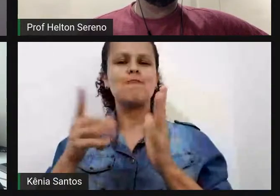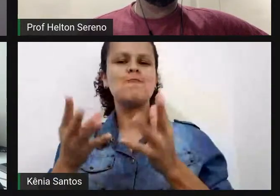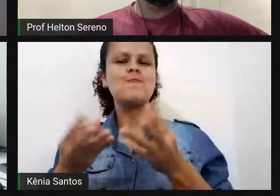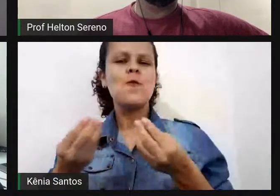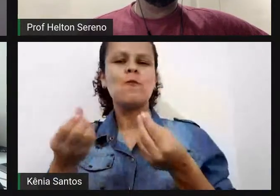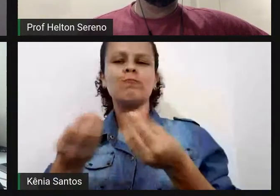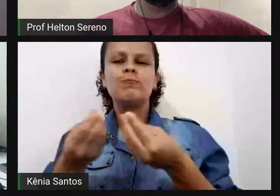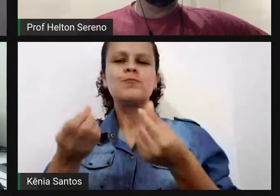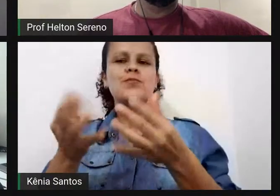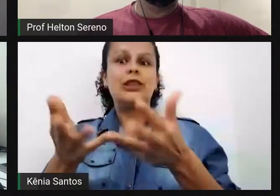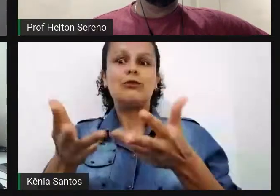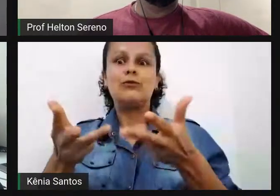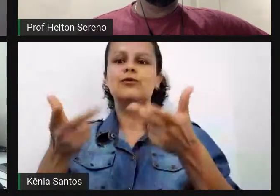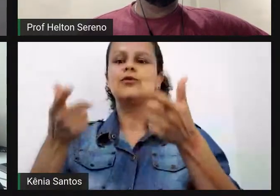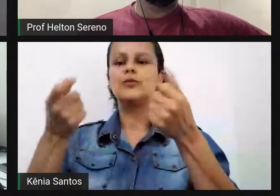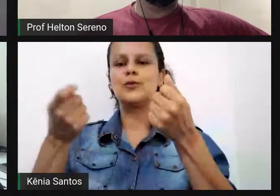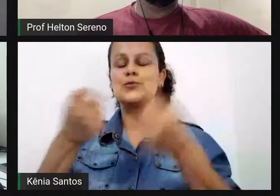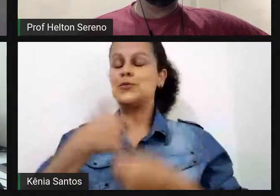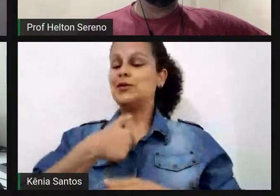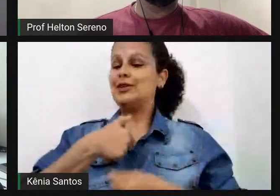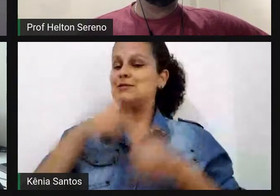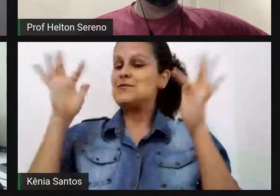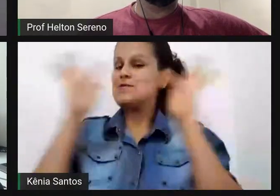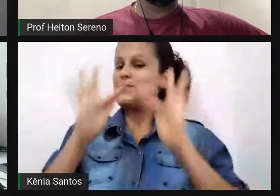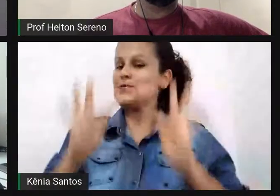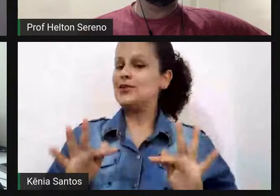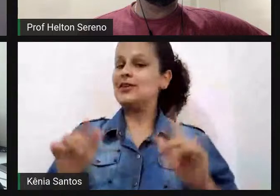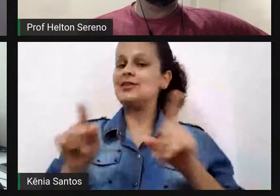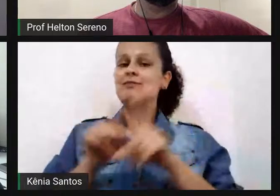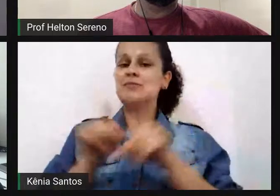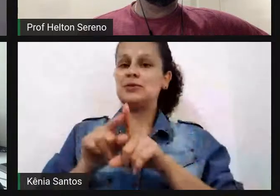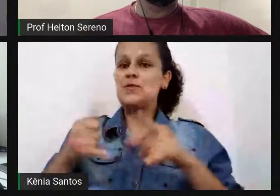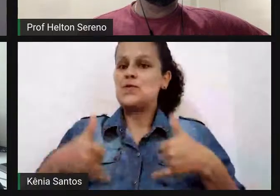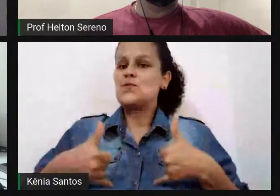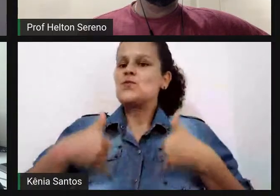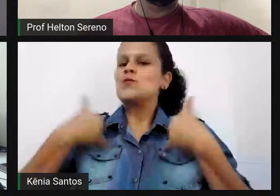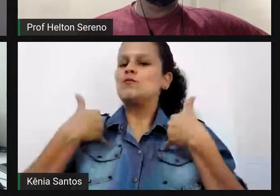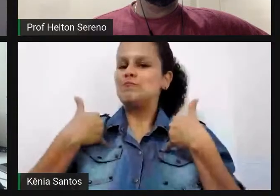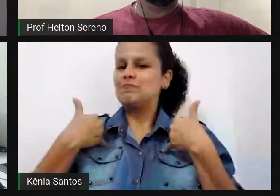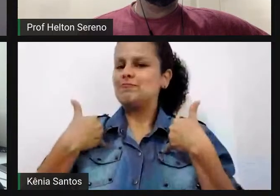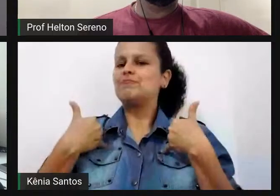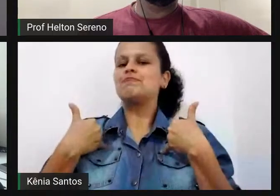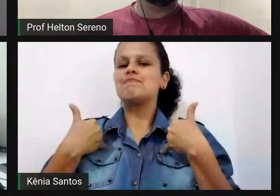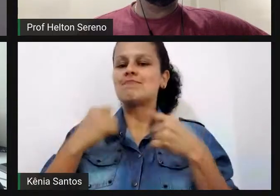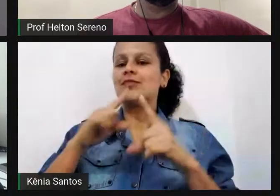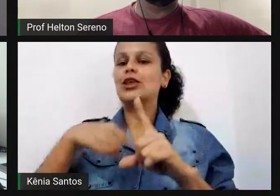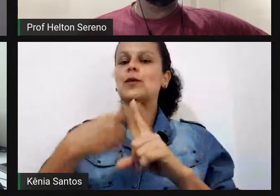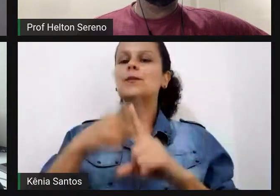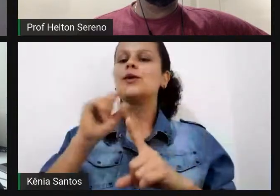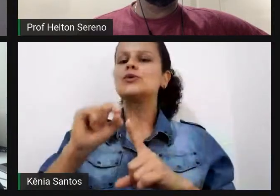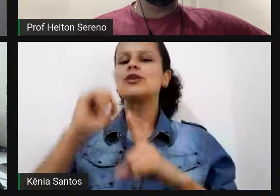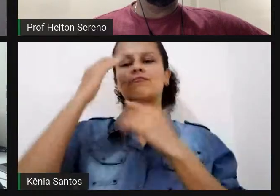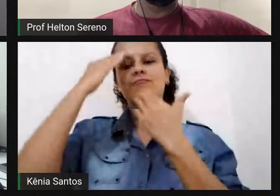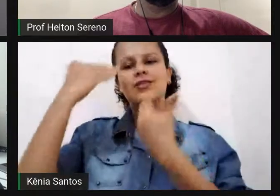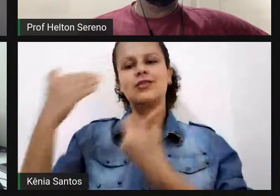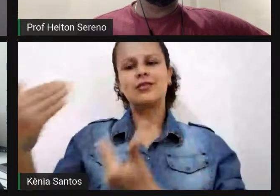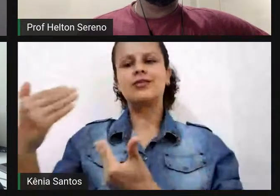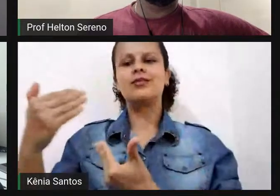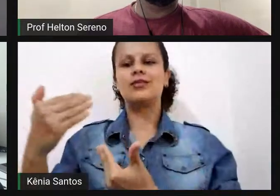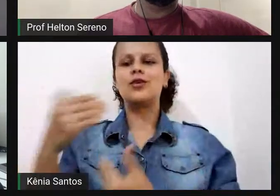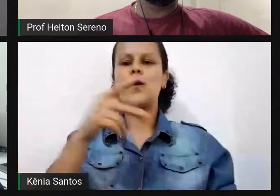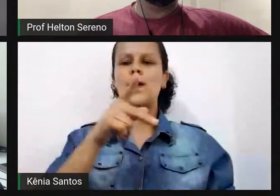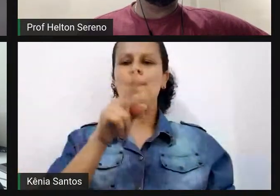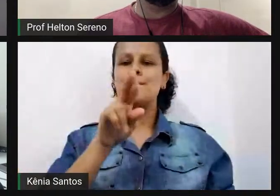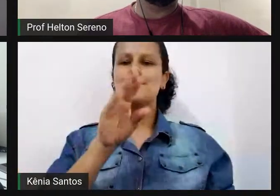E isso me deixa muito feliz e muito orgulhosa e também muito agradecida à Proem, à Pró-Reitoria de